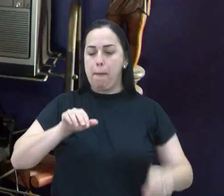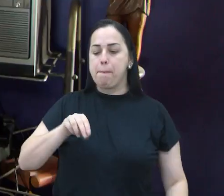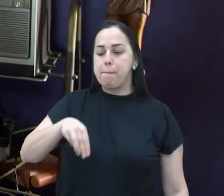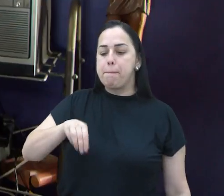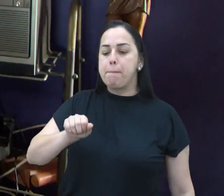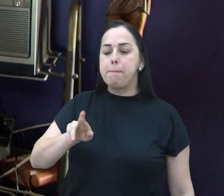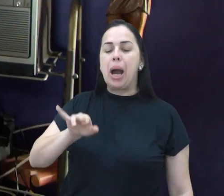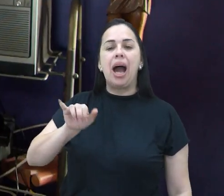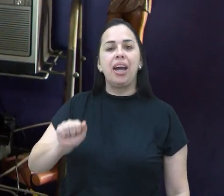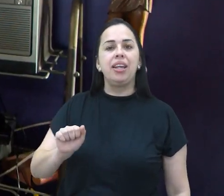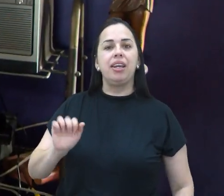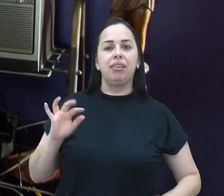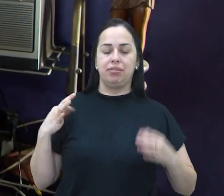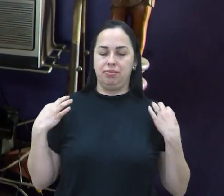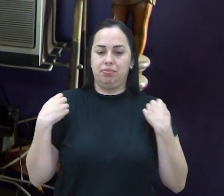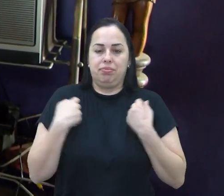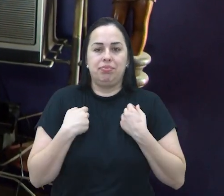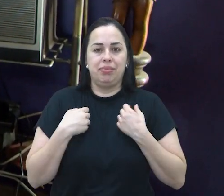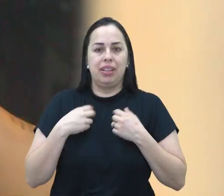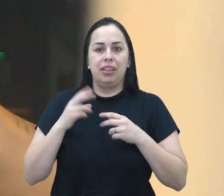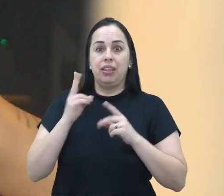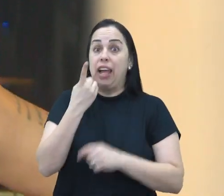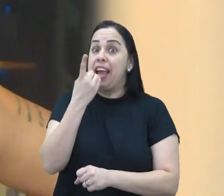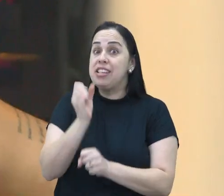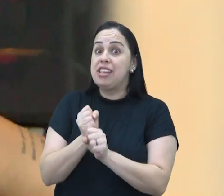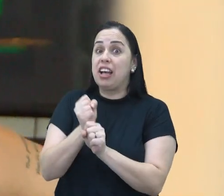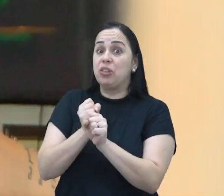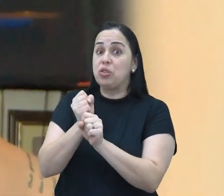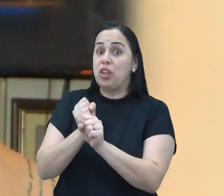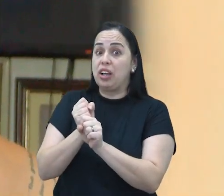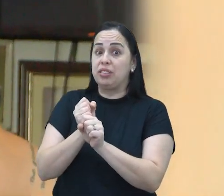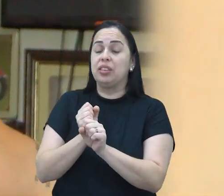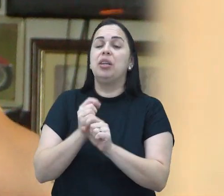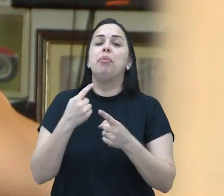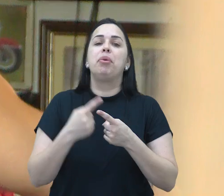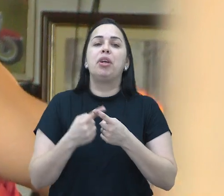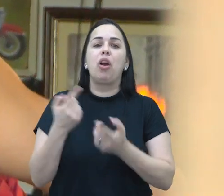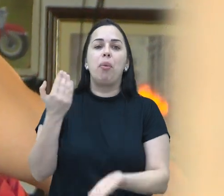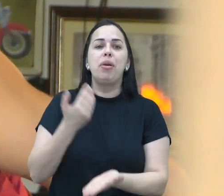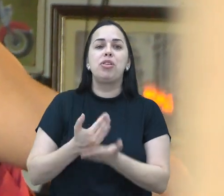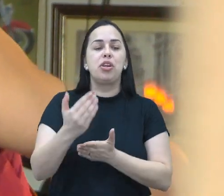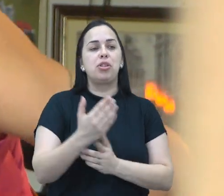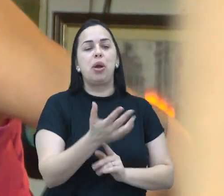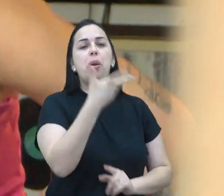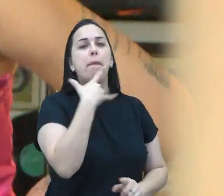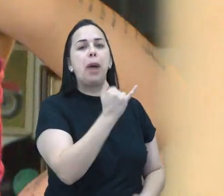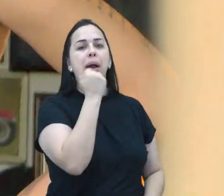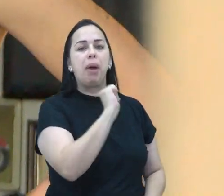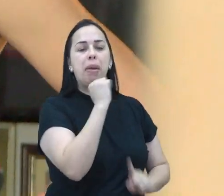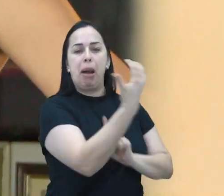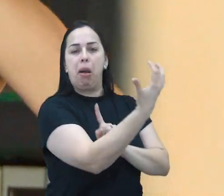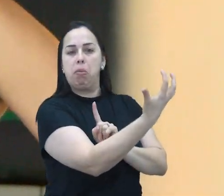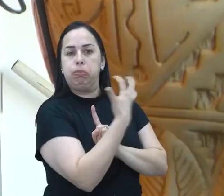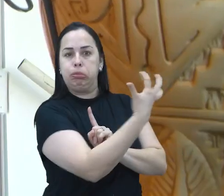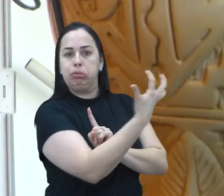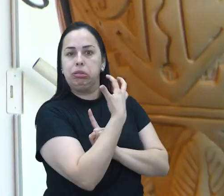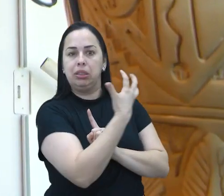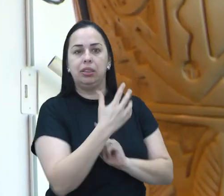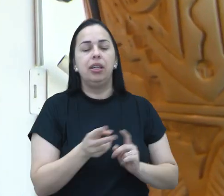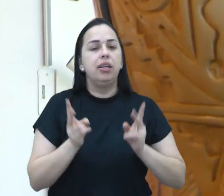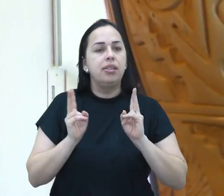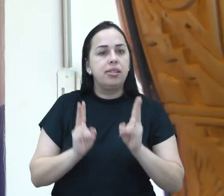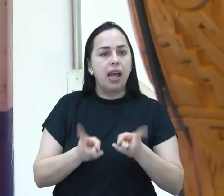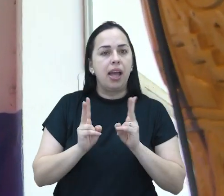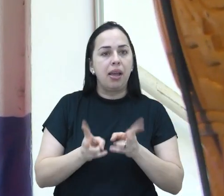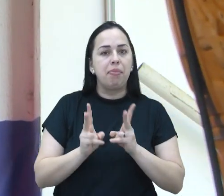Uma das integrantes do grupo Aspinups, Maria Fernanda, se dedica ao estilo de vida vintage há 10 anos. Tudo